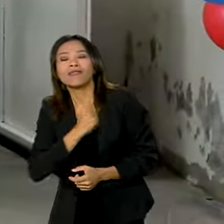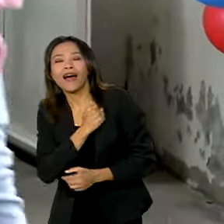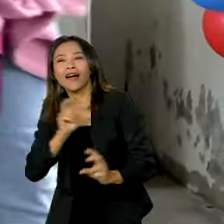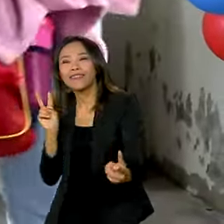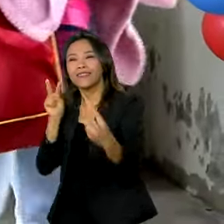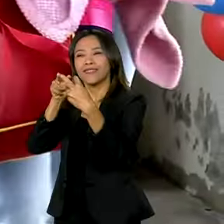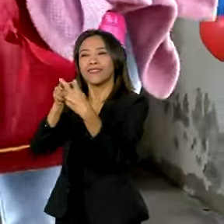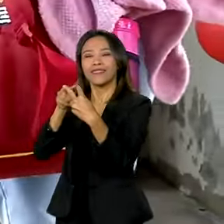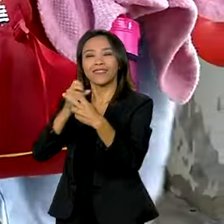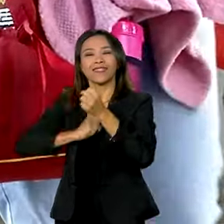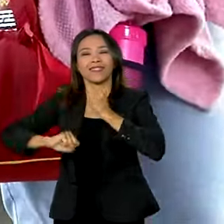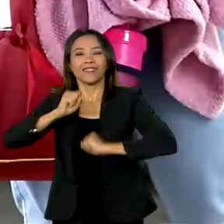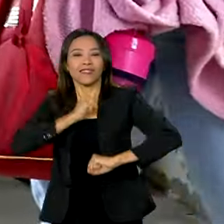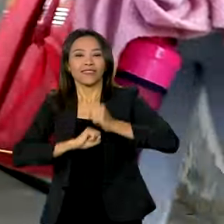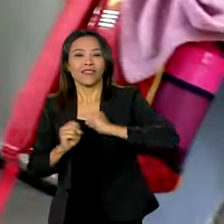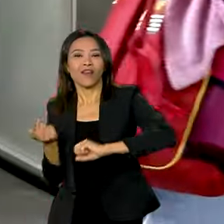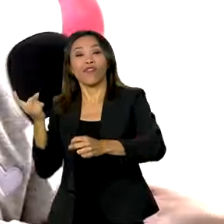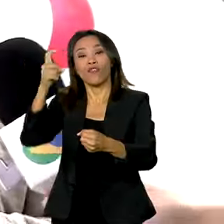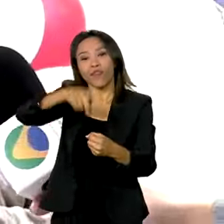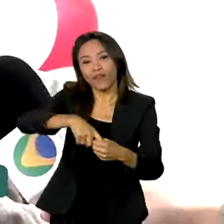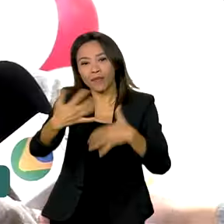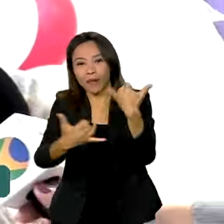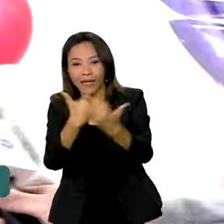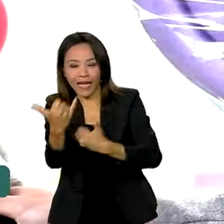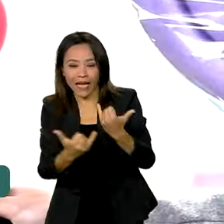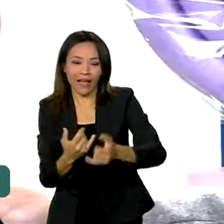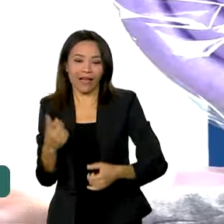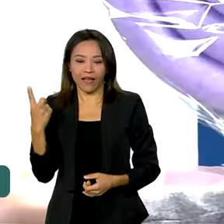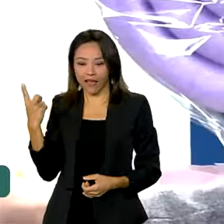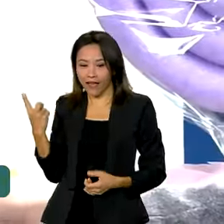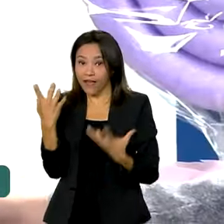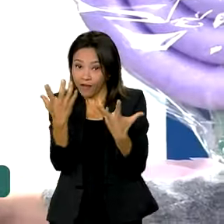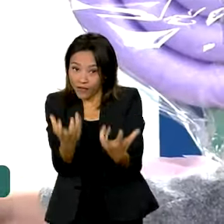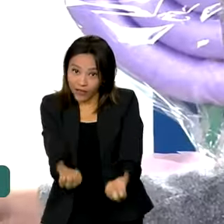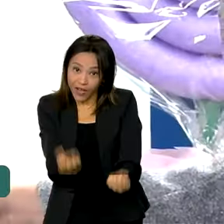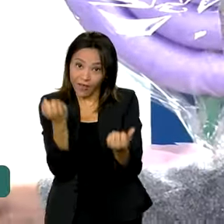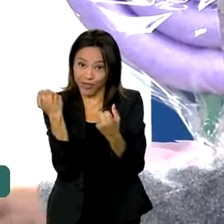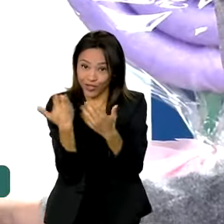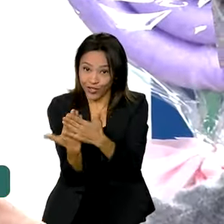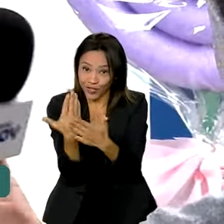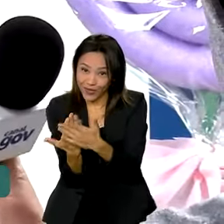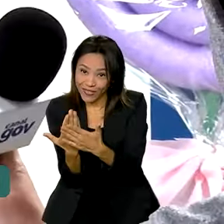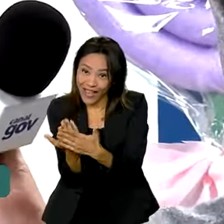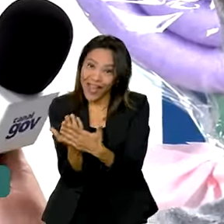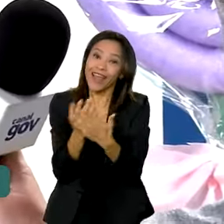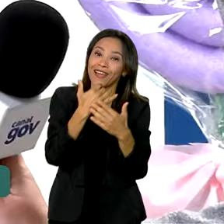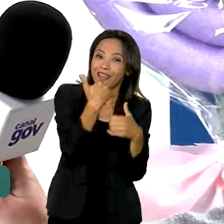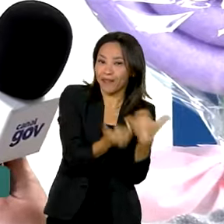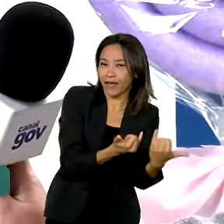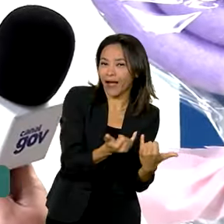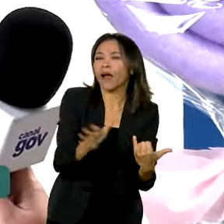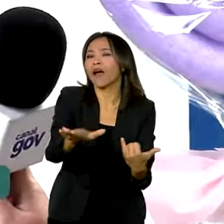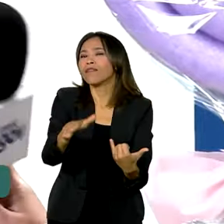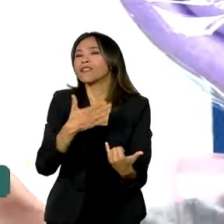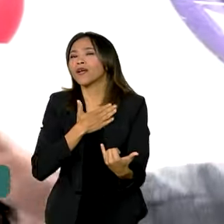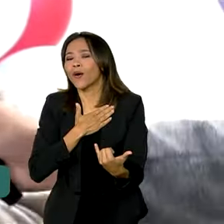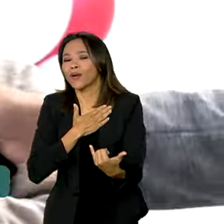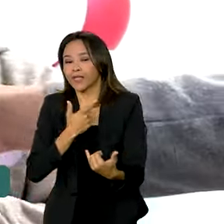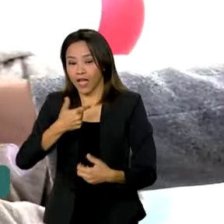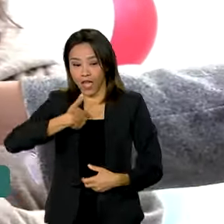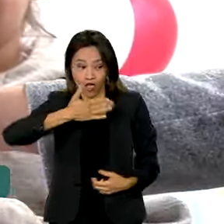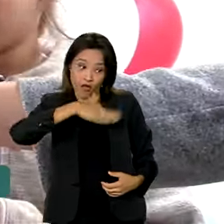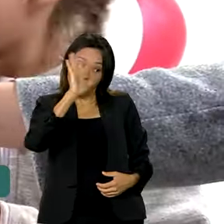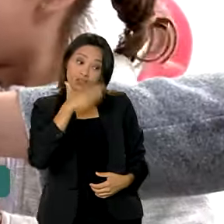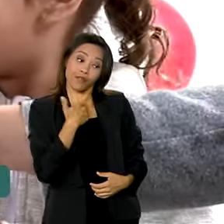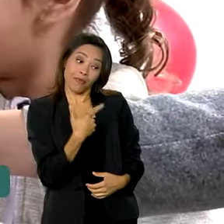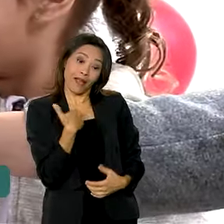ansiedade para voltar a brincar. A gente vai estudar e brincar. É, o que você mais gosta de Eu gosto mais de